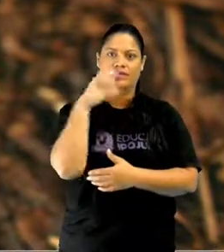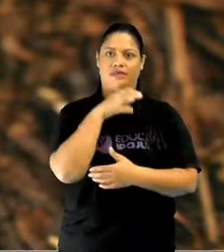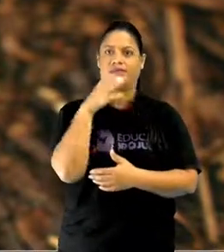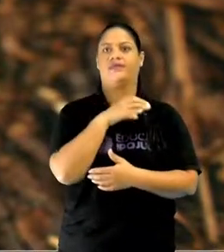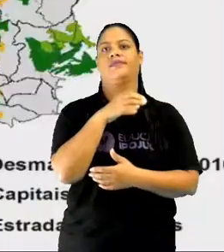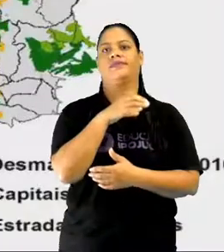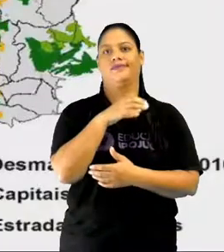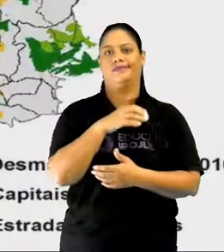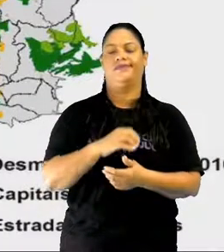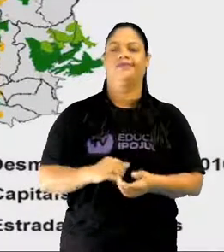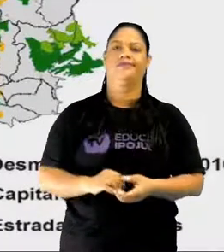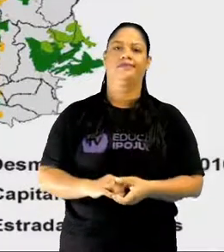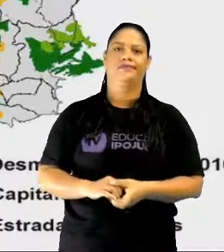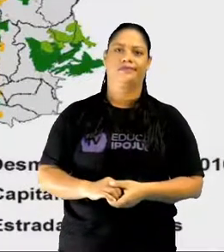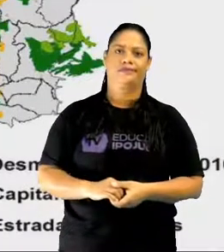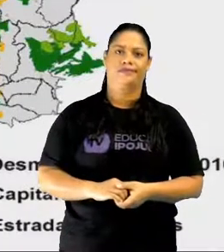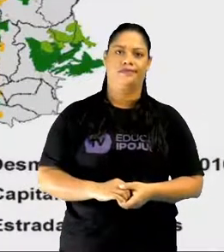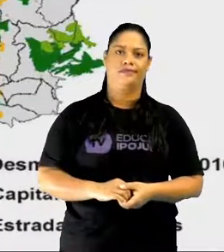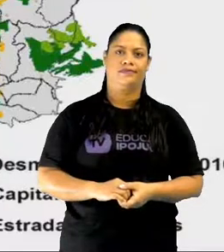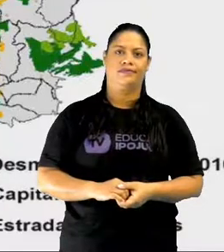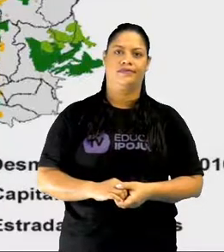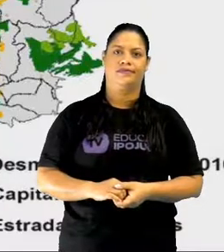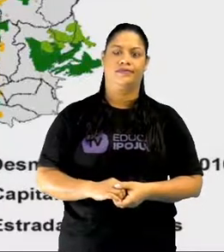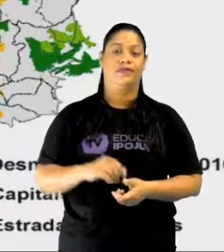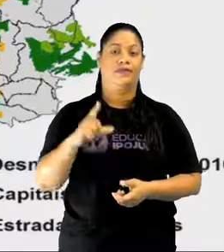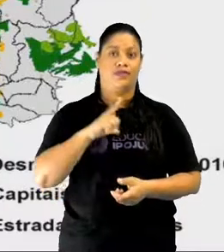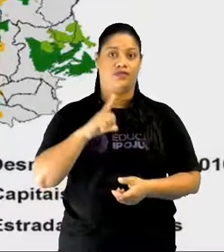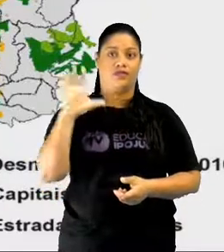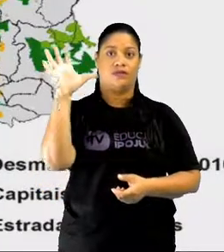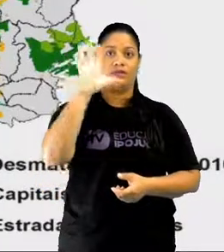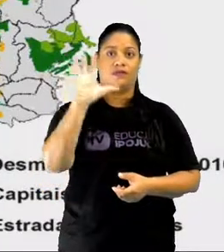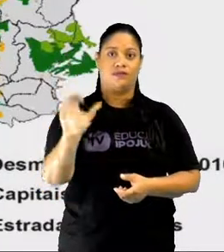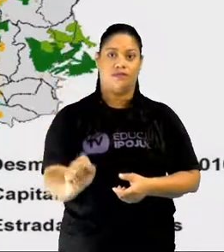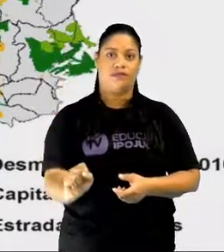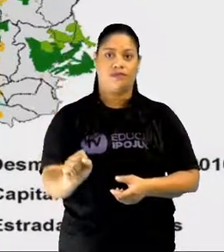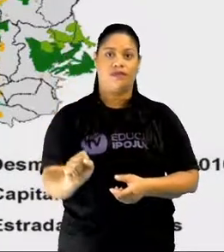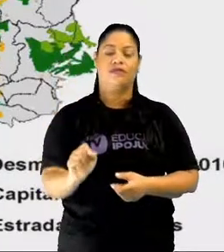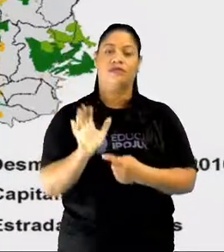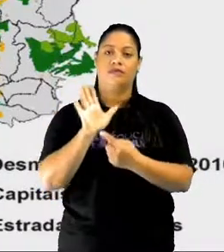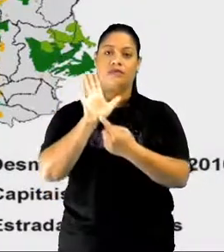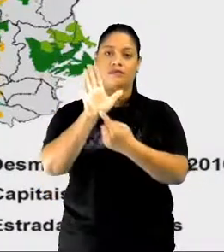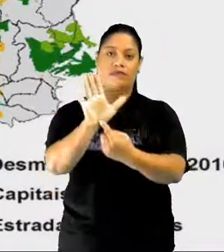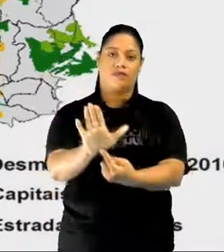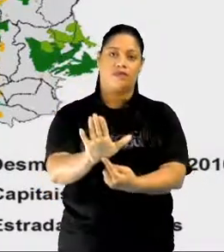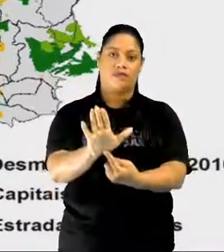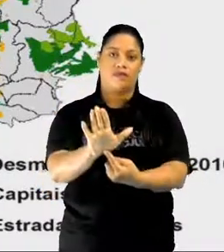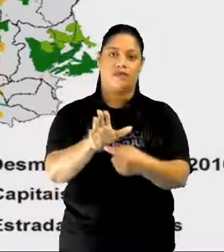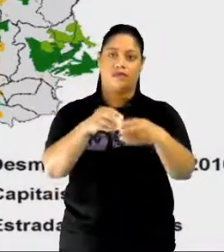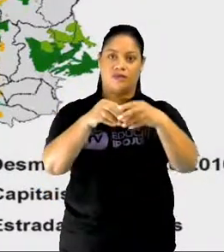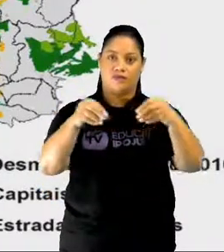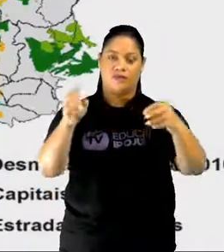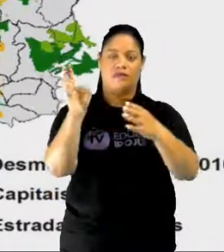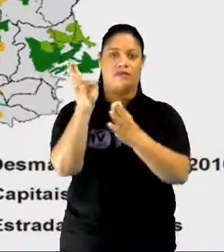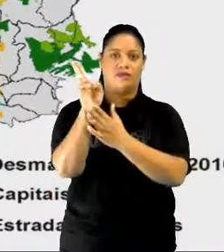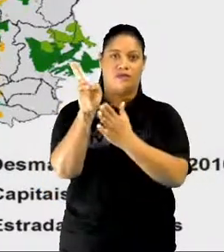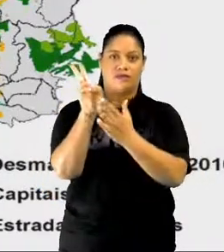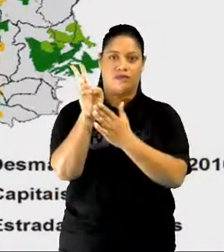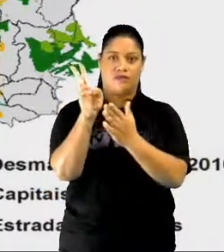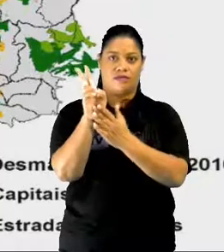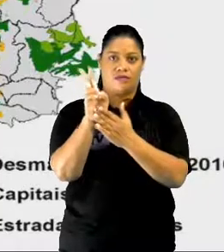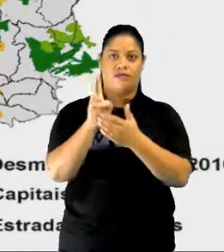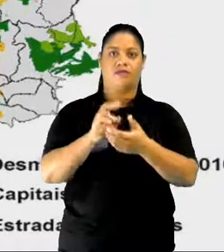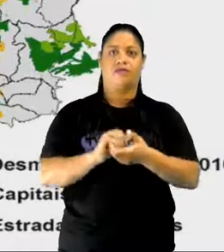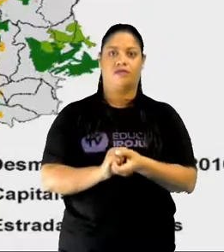reflorestado. E aqui a gente tem um mapa onde a gente mostra as terras indígenas, as